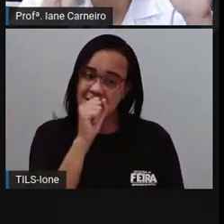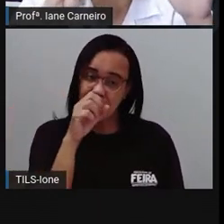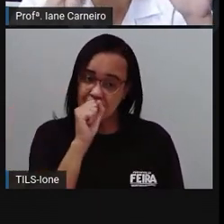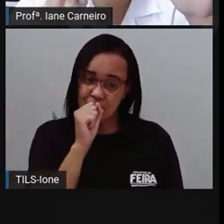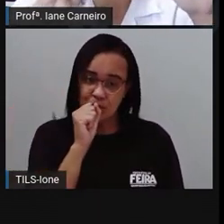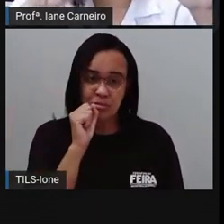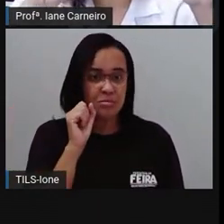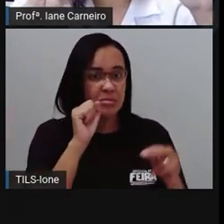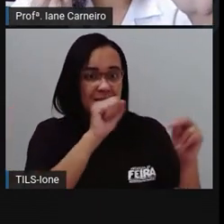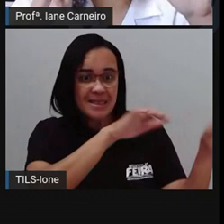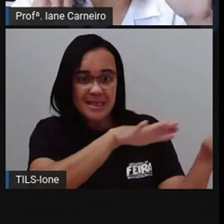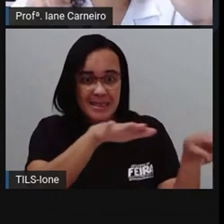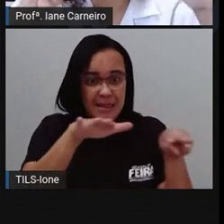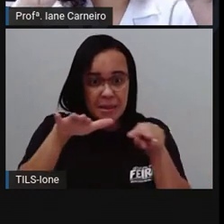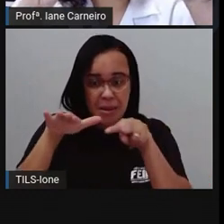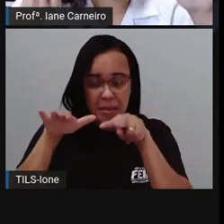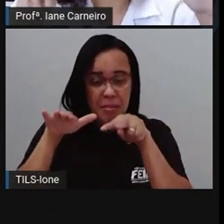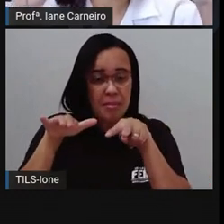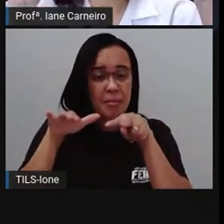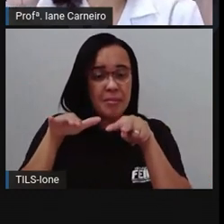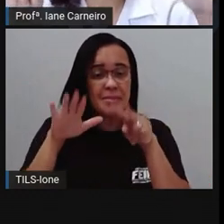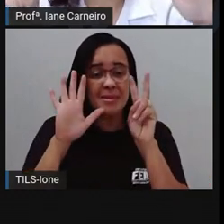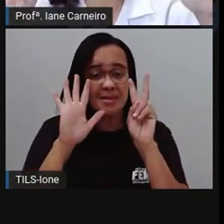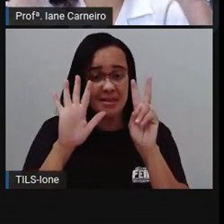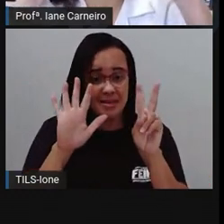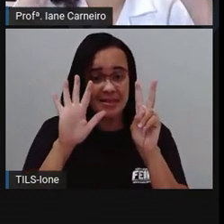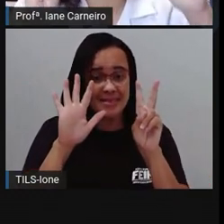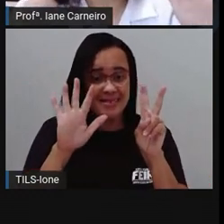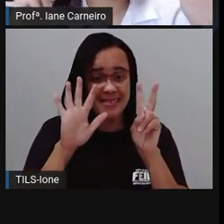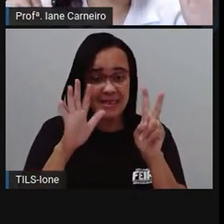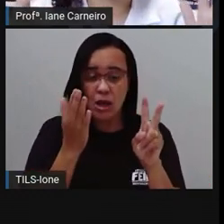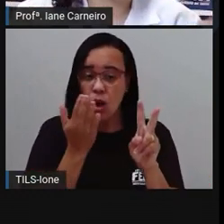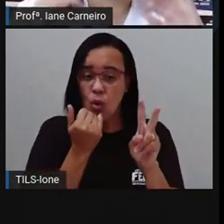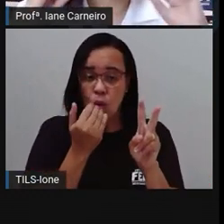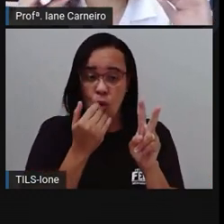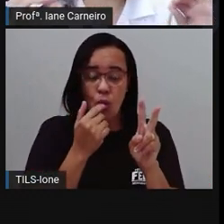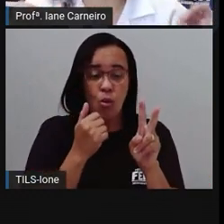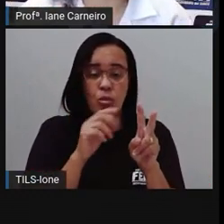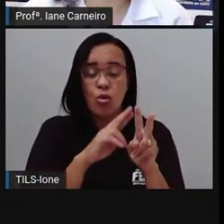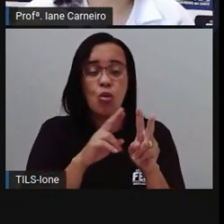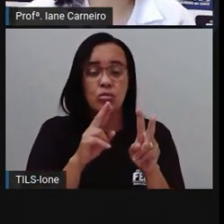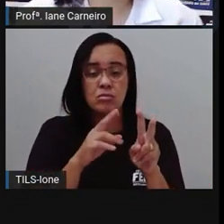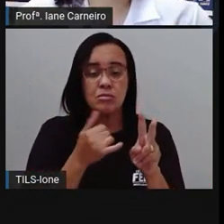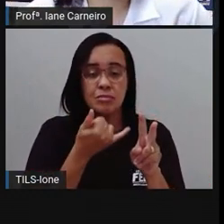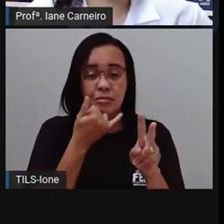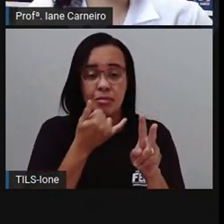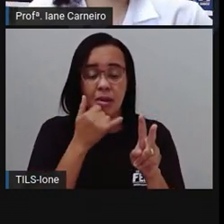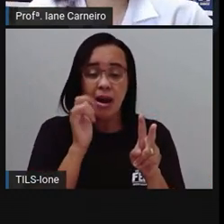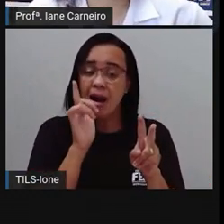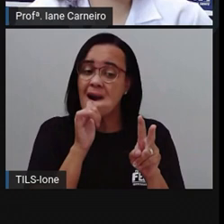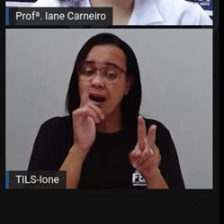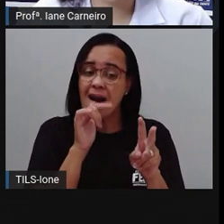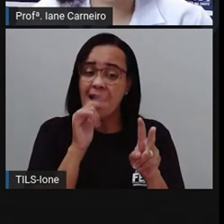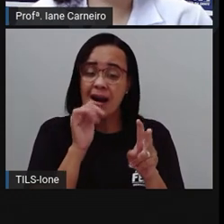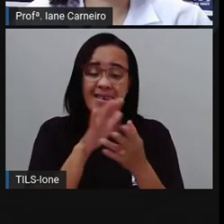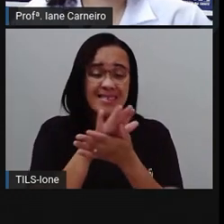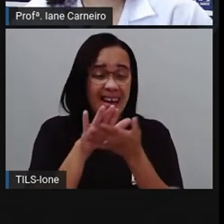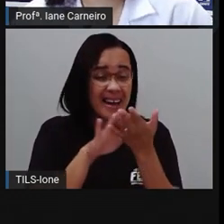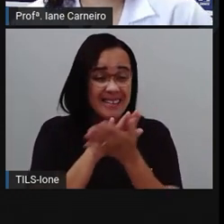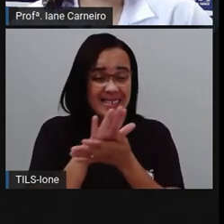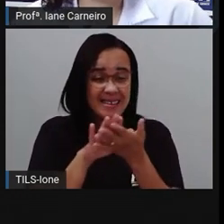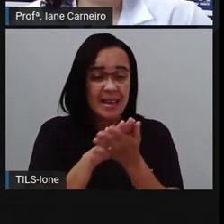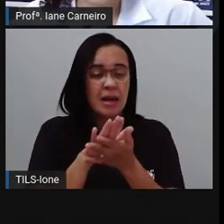e sábado. Então, ela consegue viver sete dias sem beber água. Imaginem como ela é resistente.